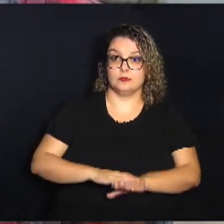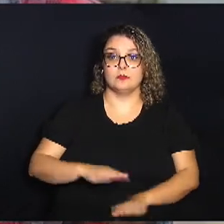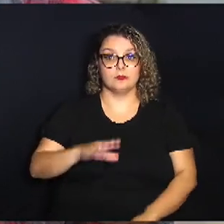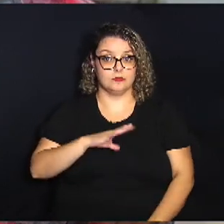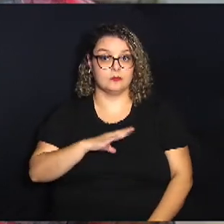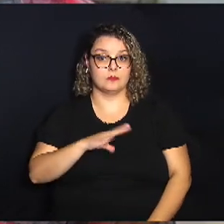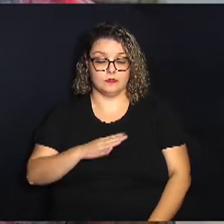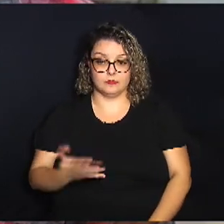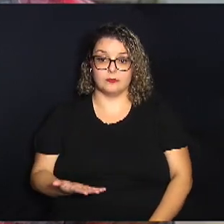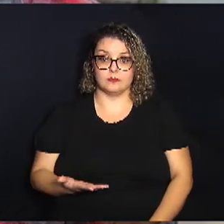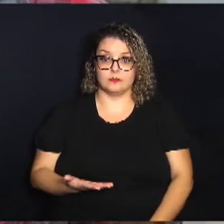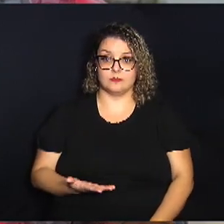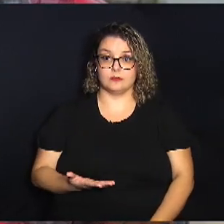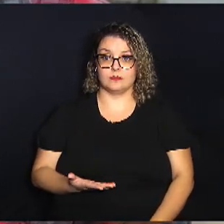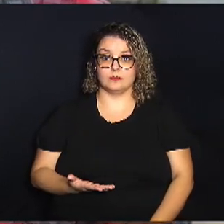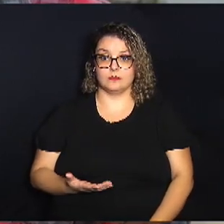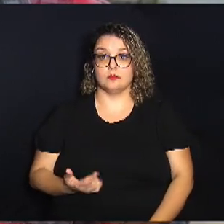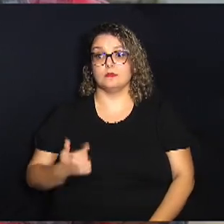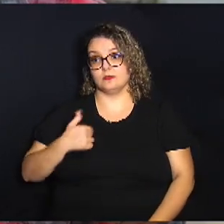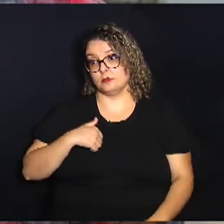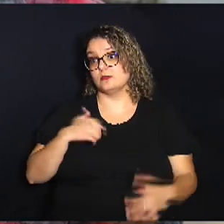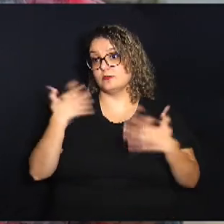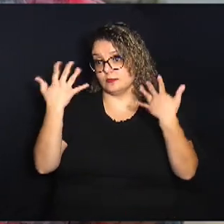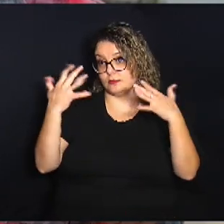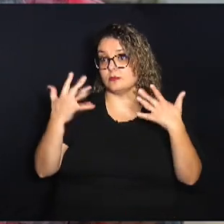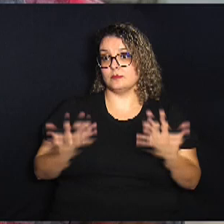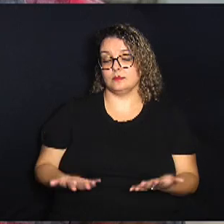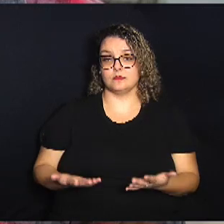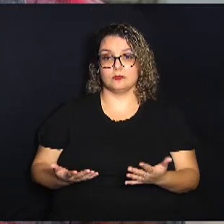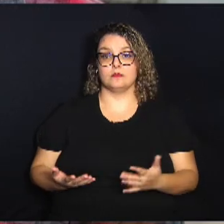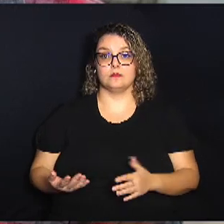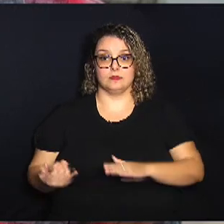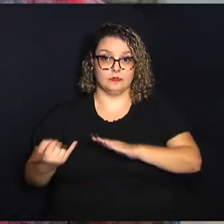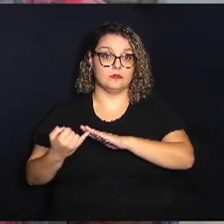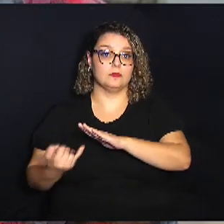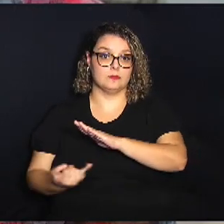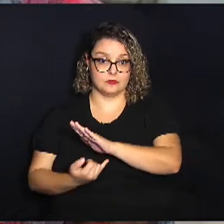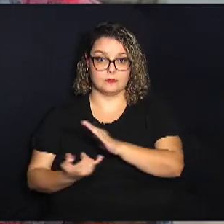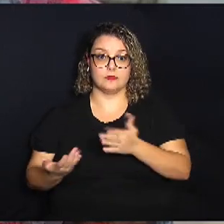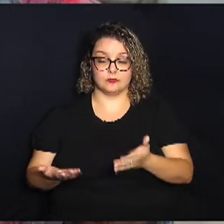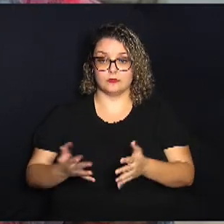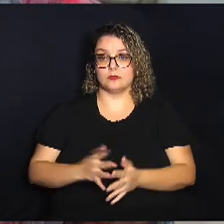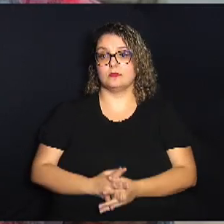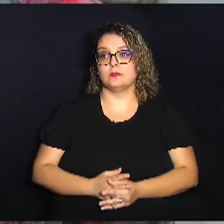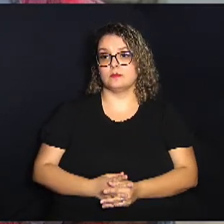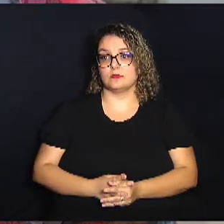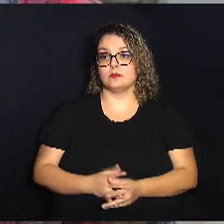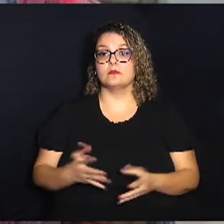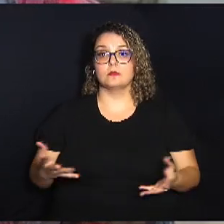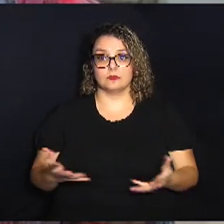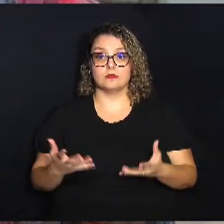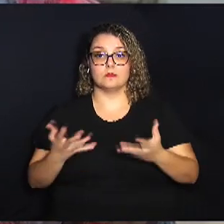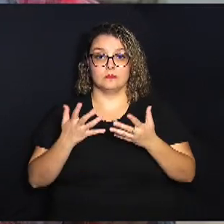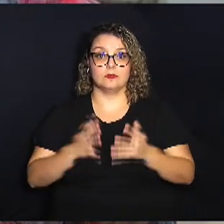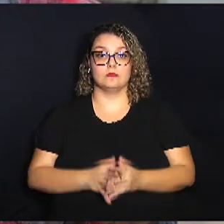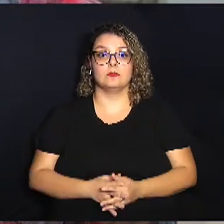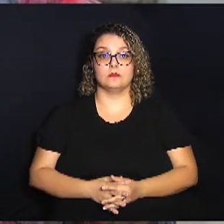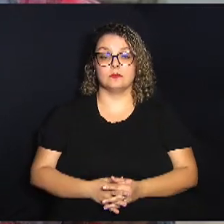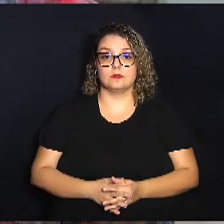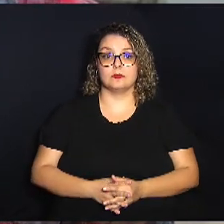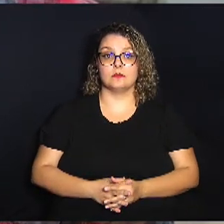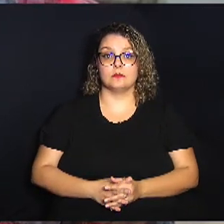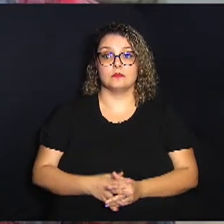eu parabenizo a instituição por essas iniciativas e eu entendo